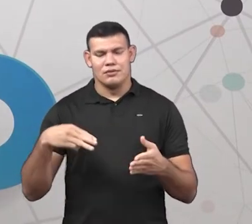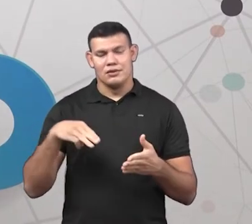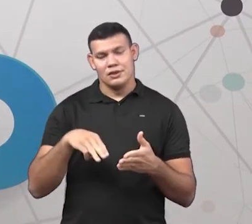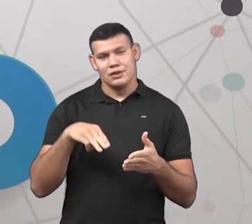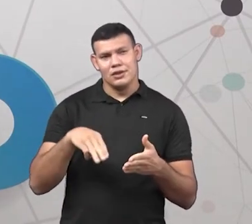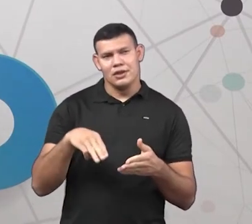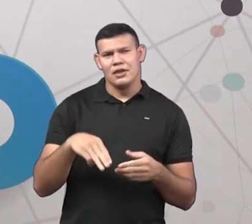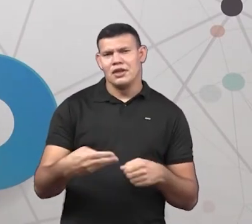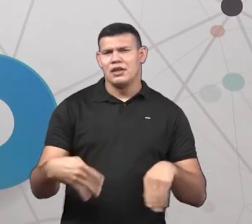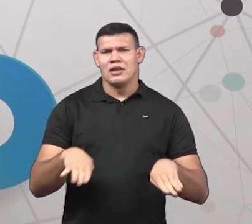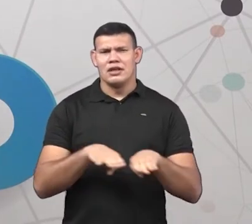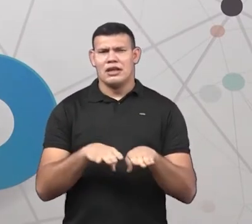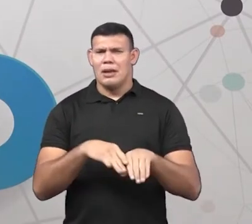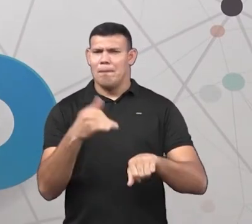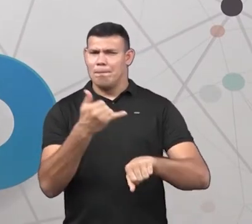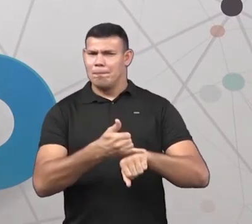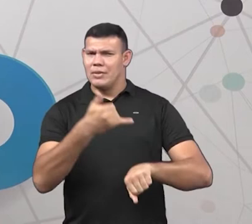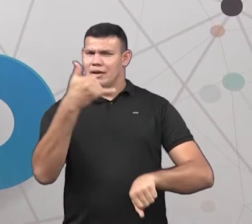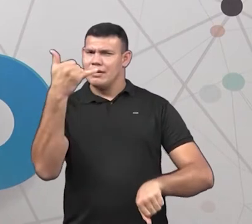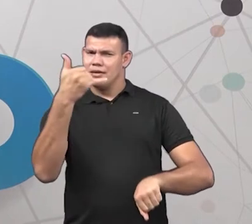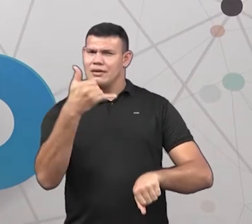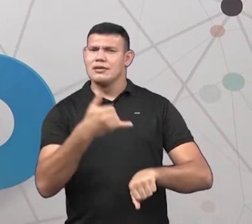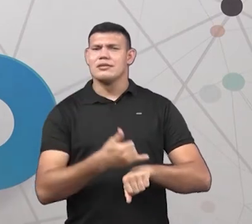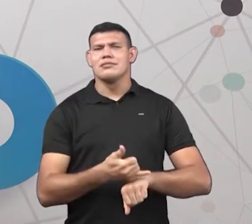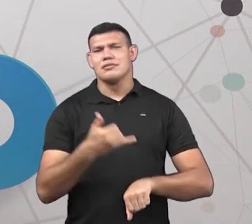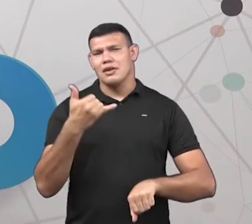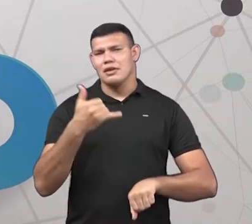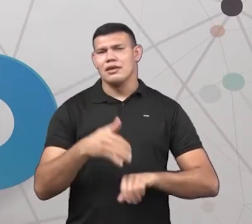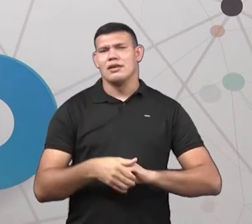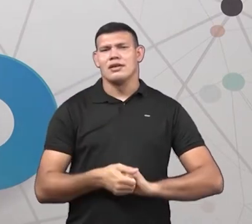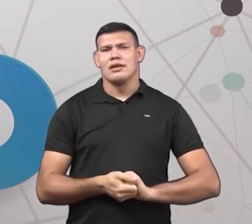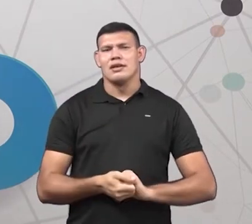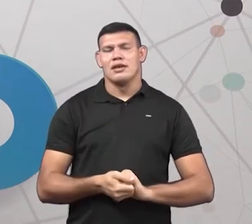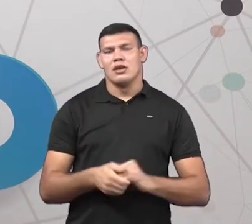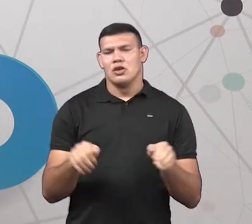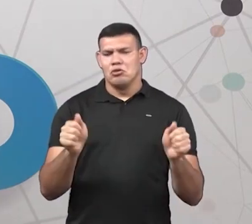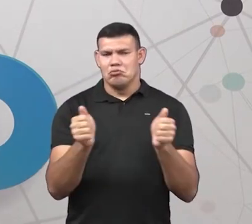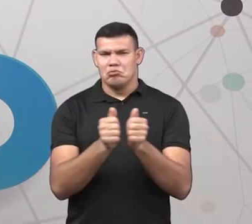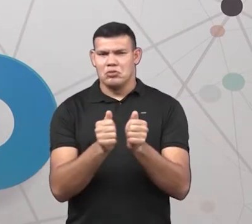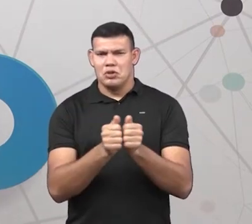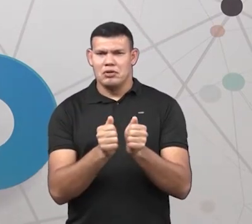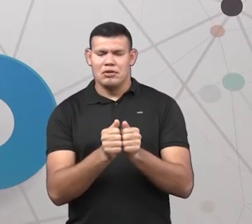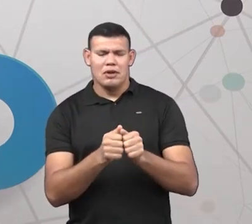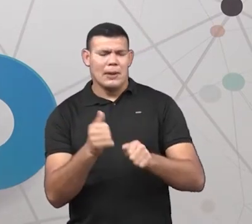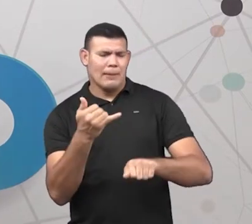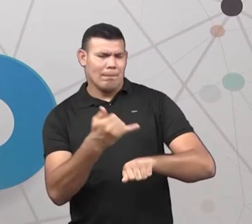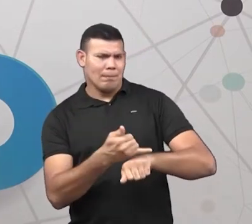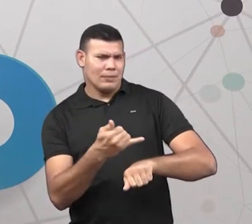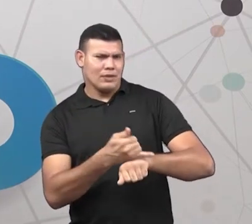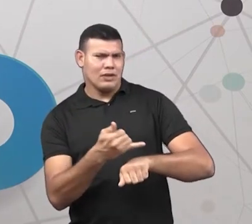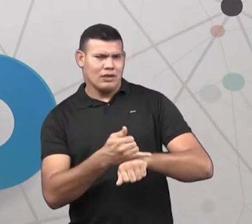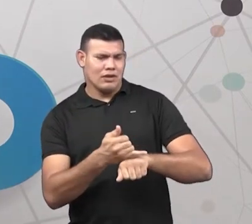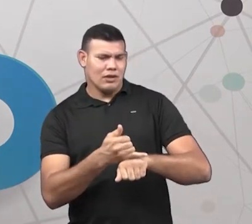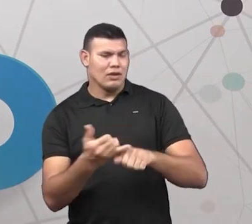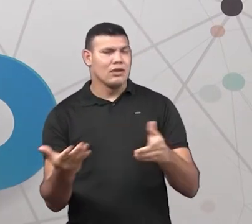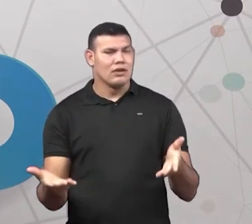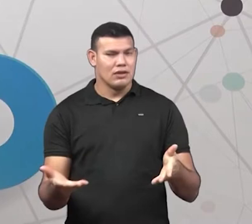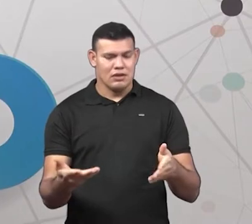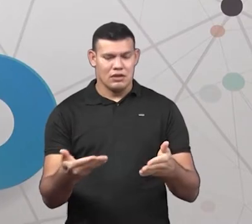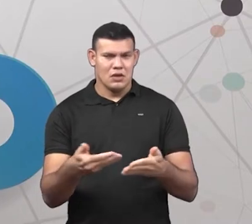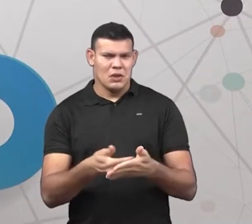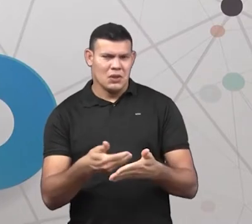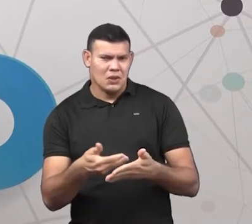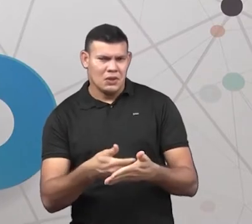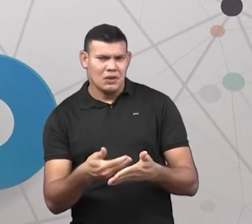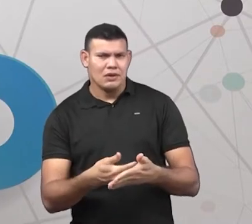De metal. Mas esses aqui são metal com plástico, Eles têm a parte de metal. Ó.